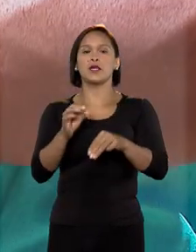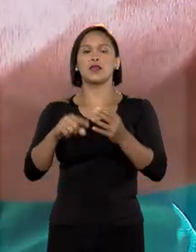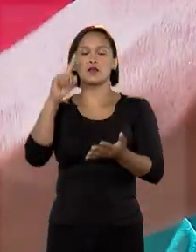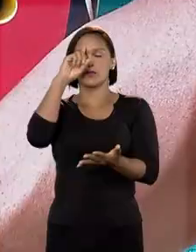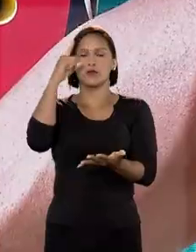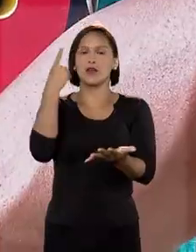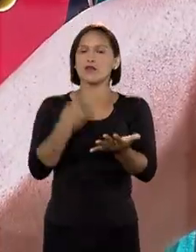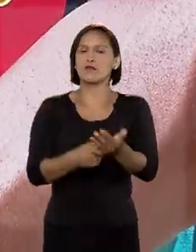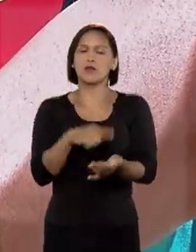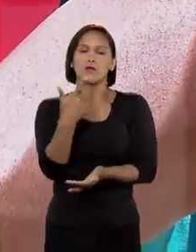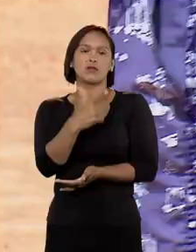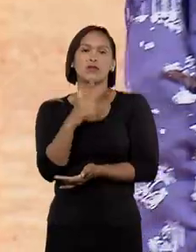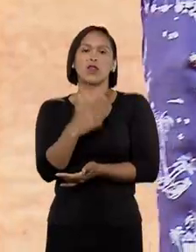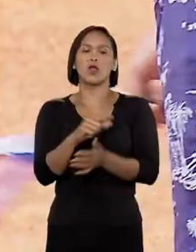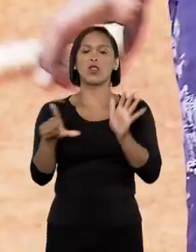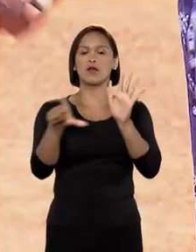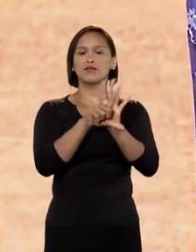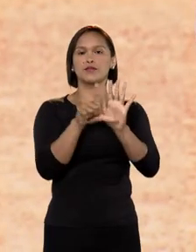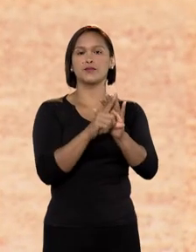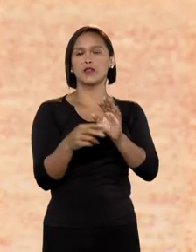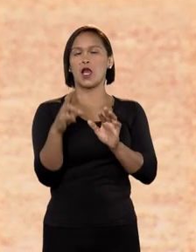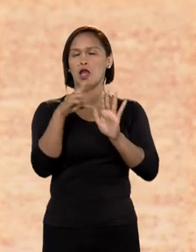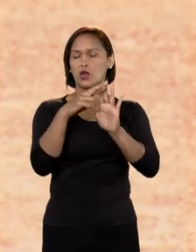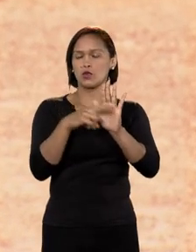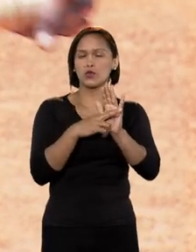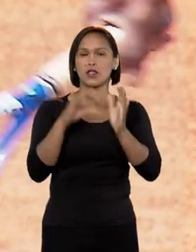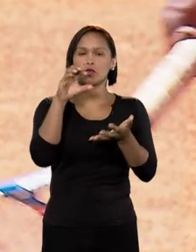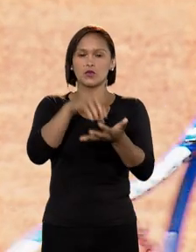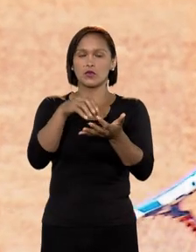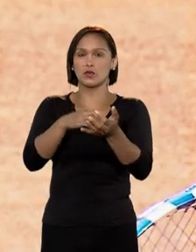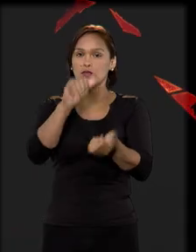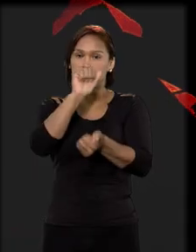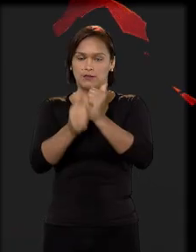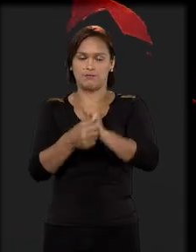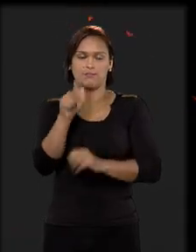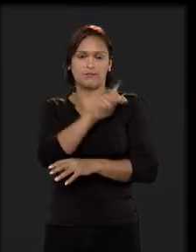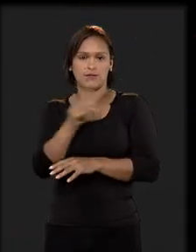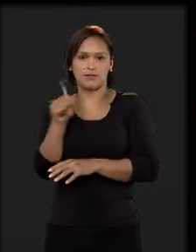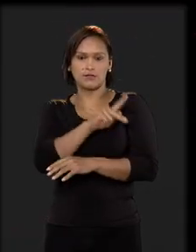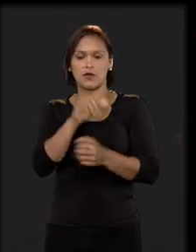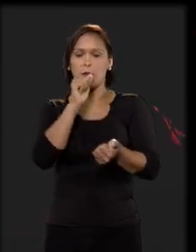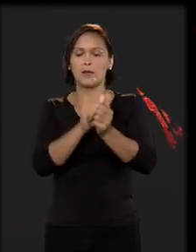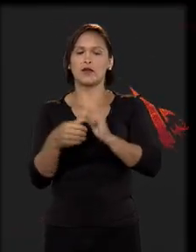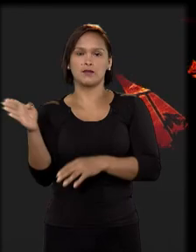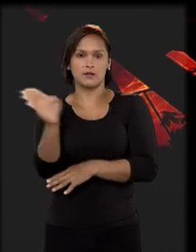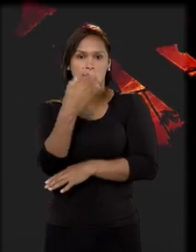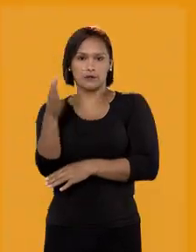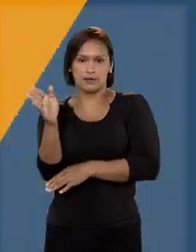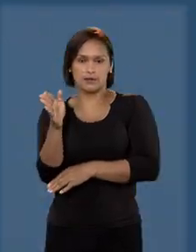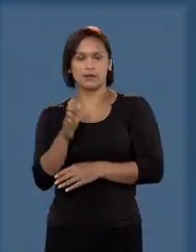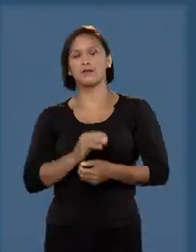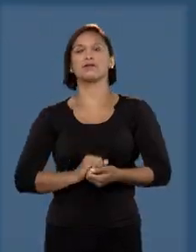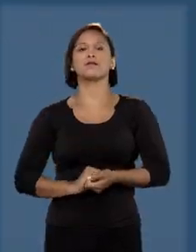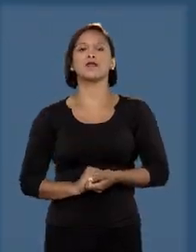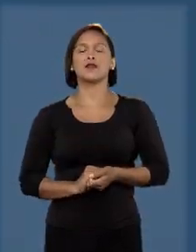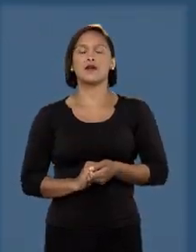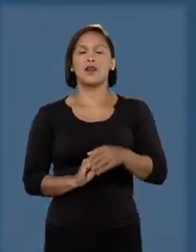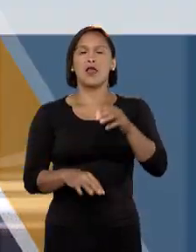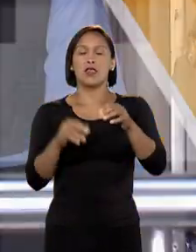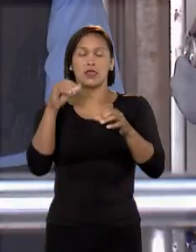Ministros reafirmam que não existe previsão legal de registro nos Conselhos de Educação Física para treinadores de tênis.